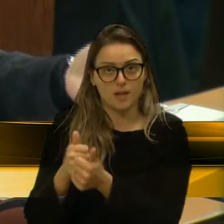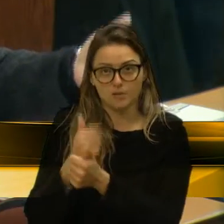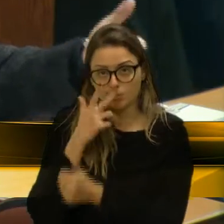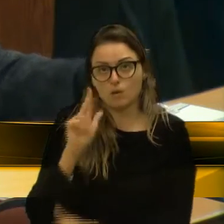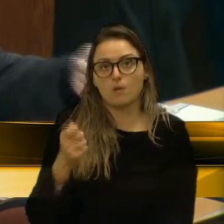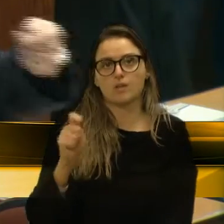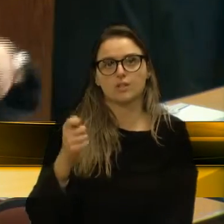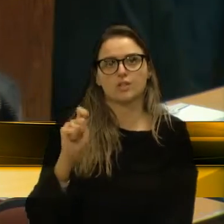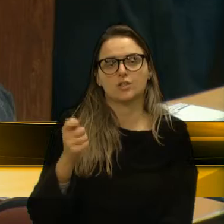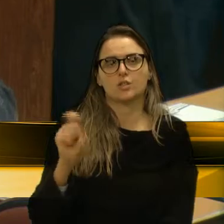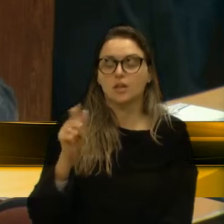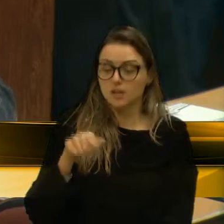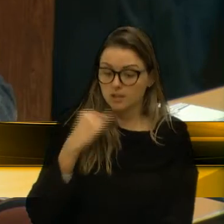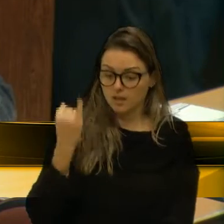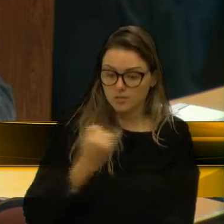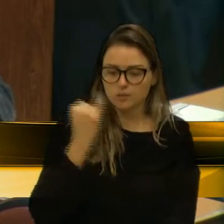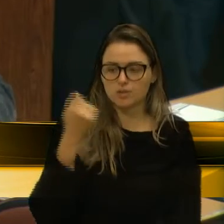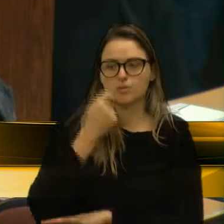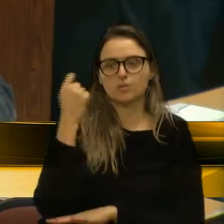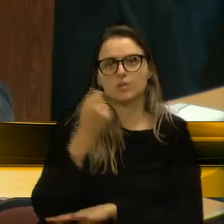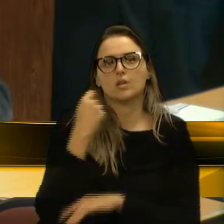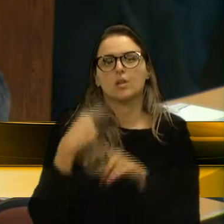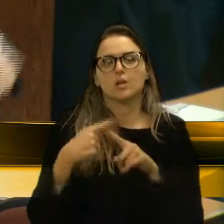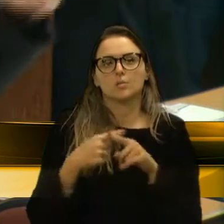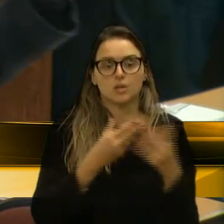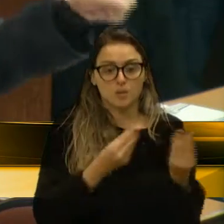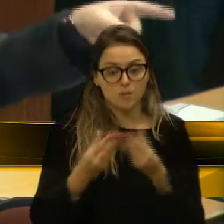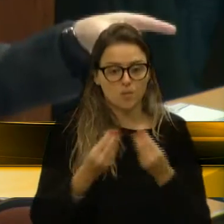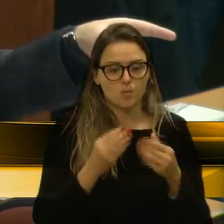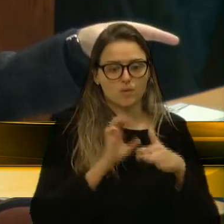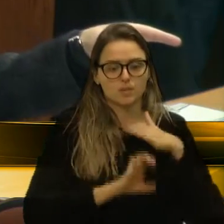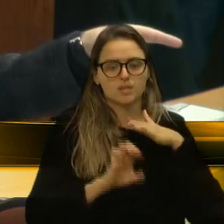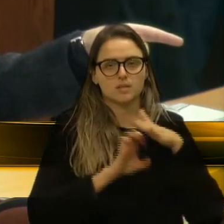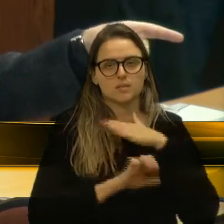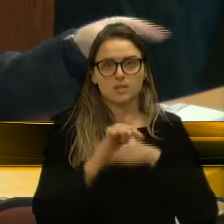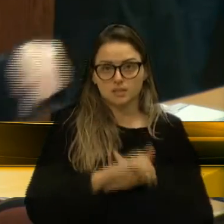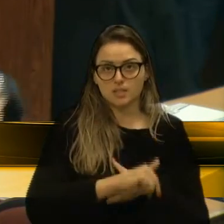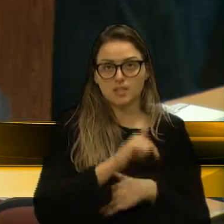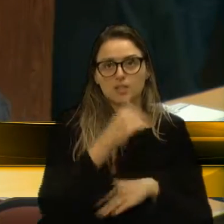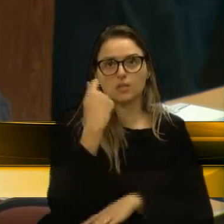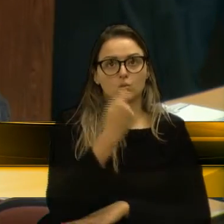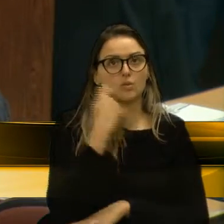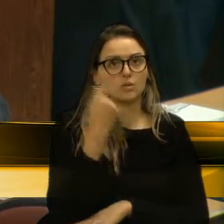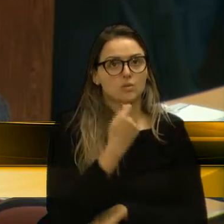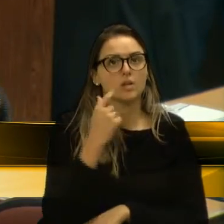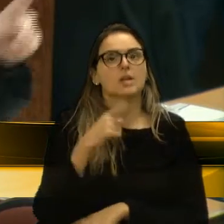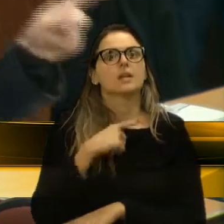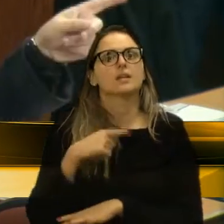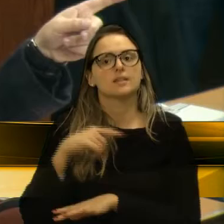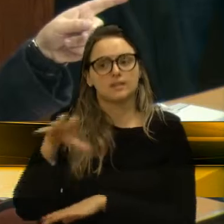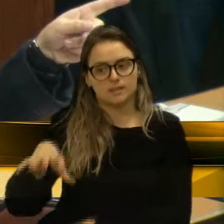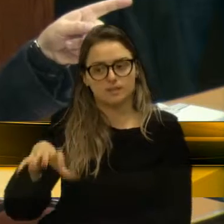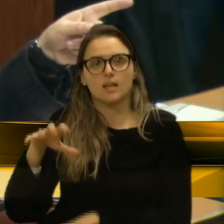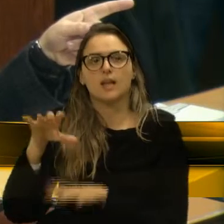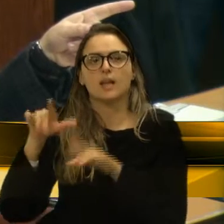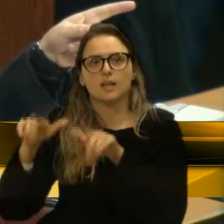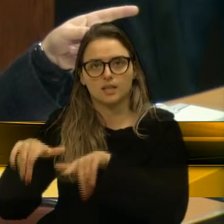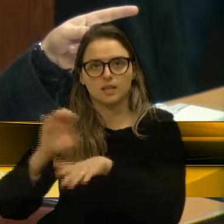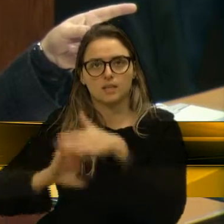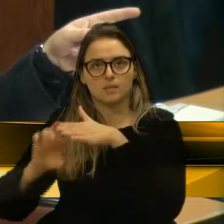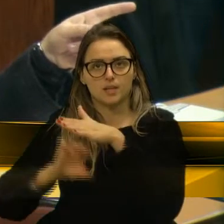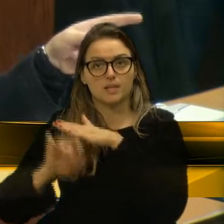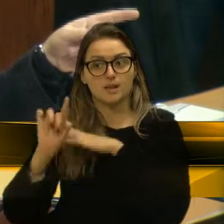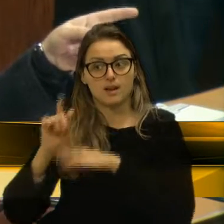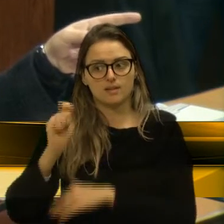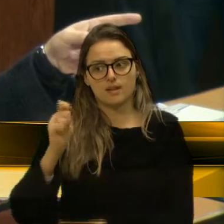tanta importância para o Rio Grande do Sul, inclusive, porque muitas das nossas empresas aqui têm sede na Argentina. Muitas das grandes empresas aqui têm sede na Argentina, né?